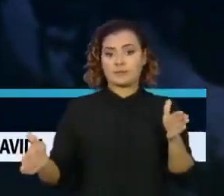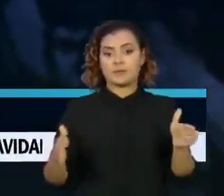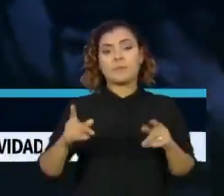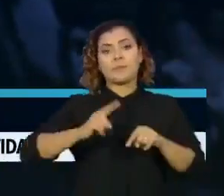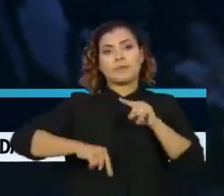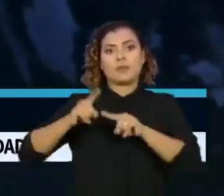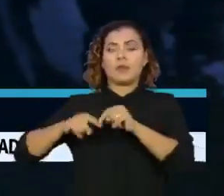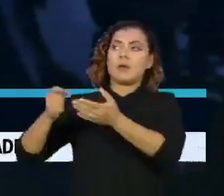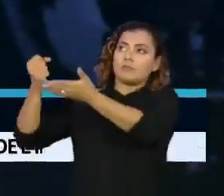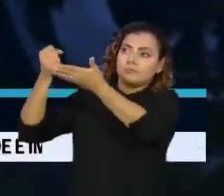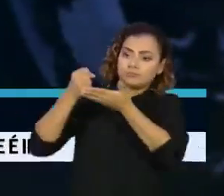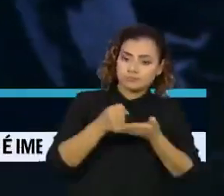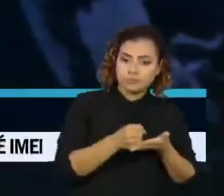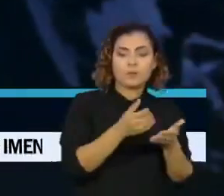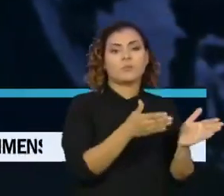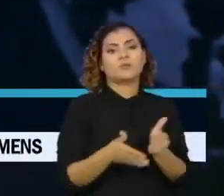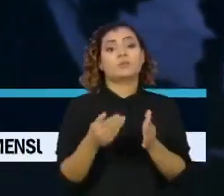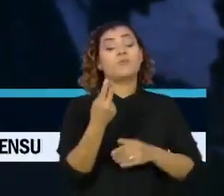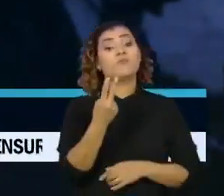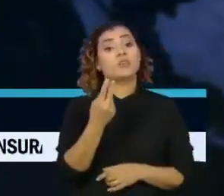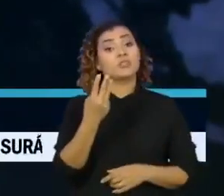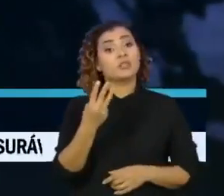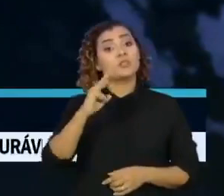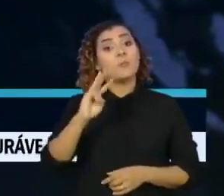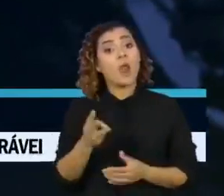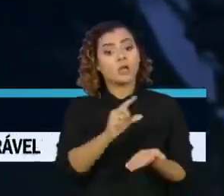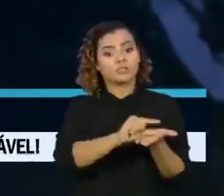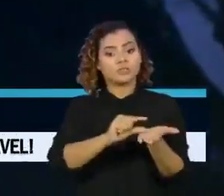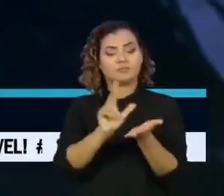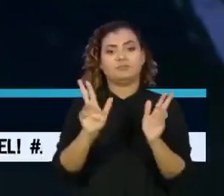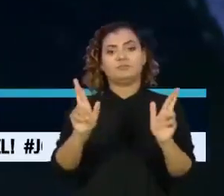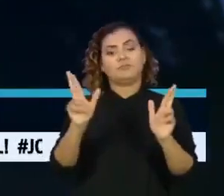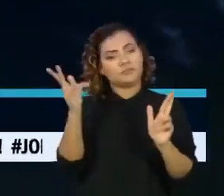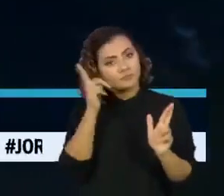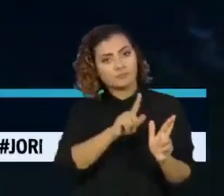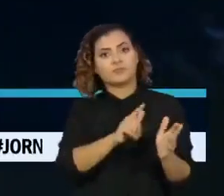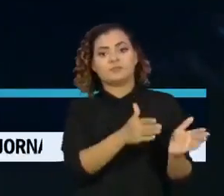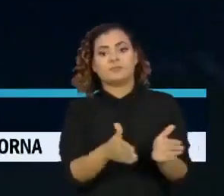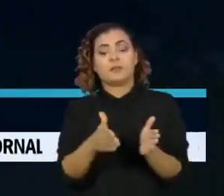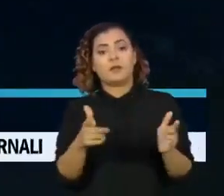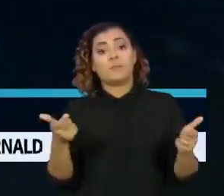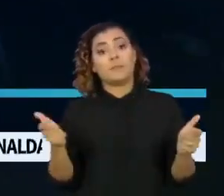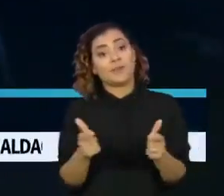material suficiente para produzir 23 milhões de doses de imunizante, número menor do que o apresentado.